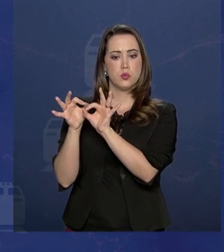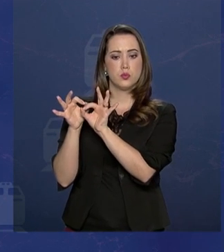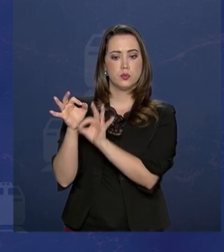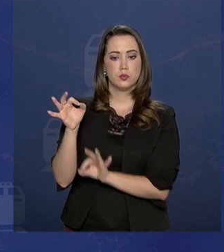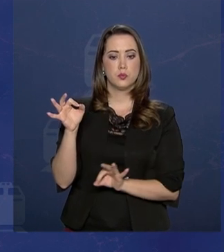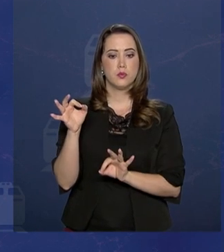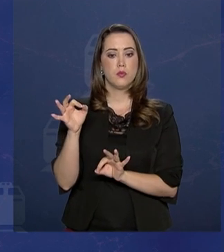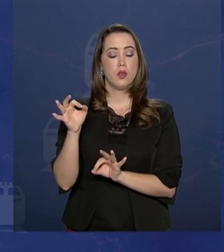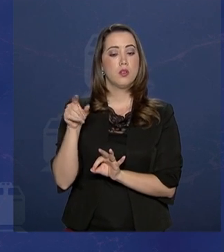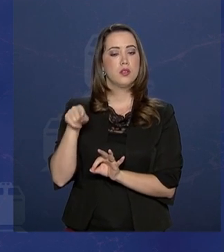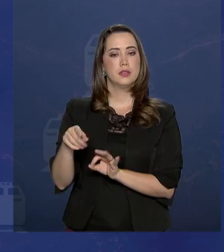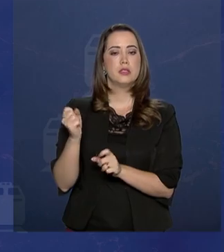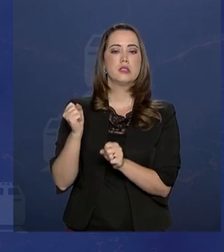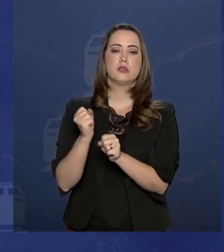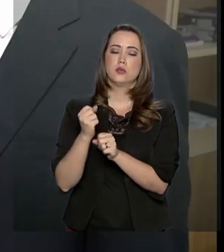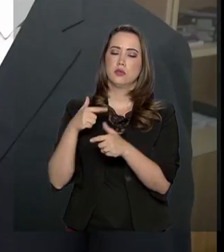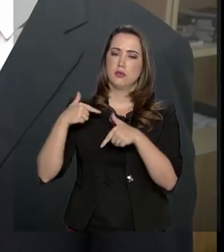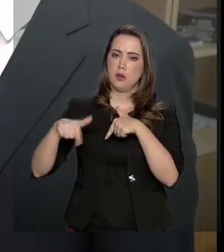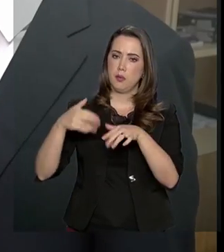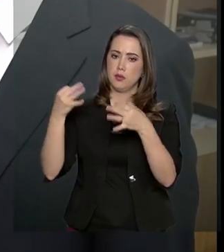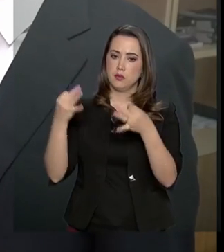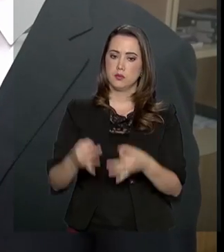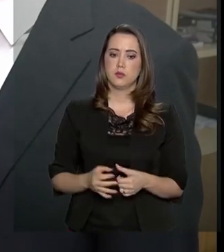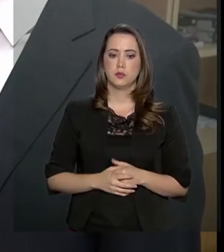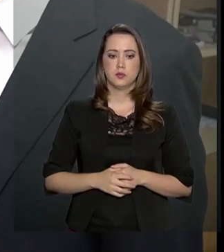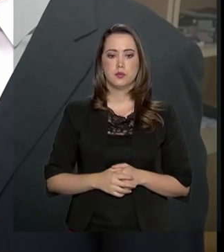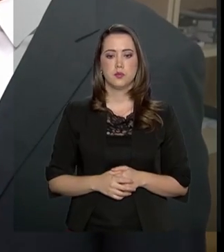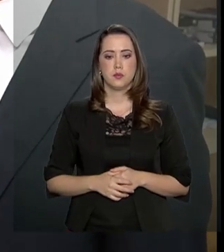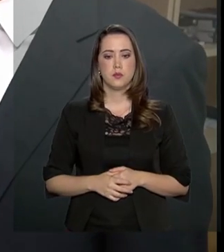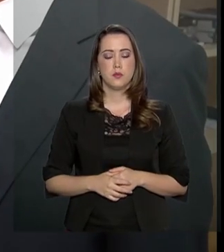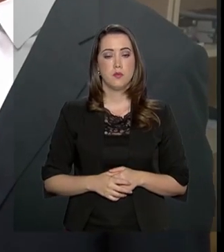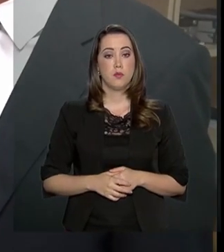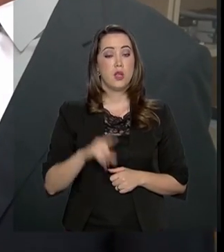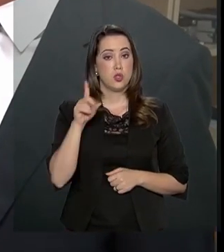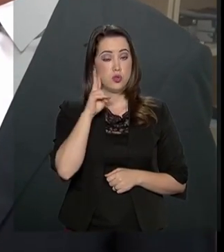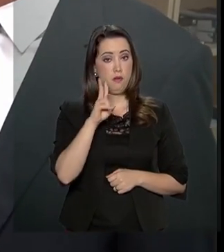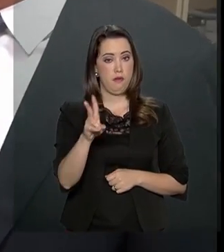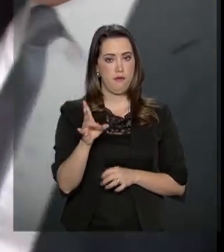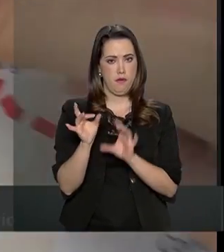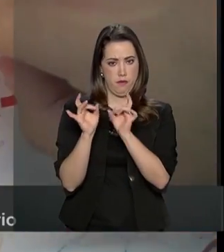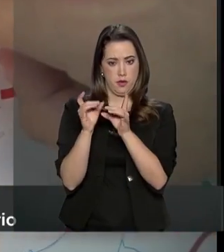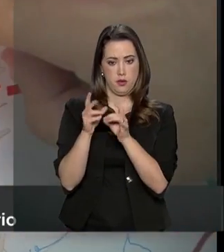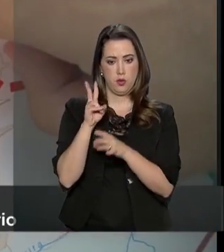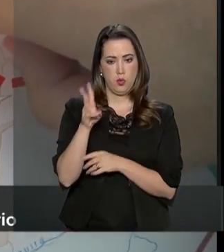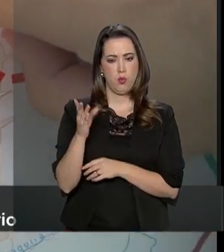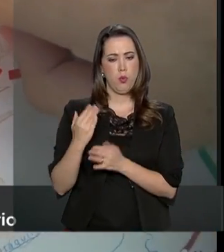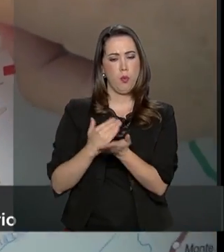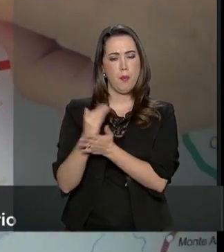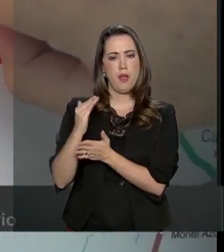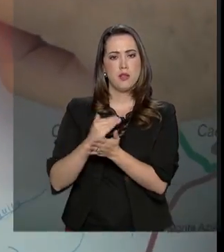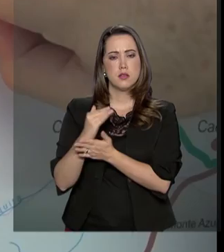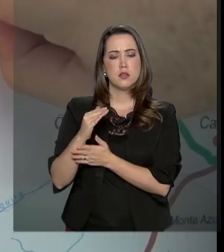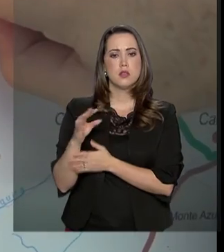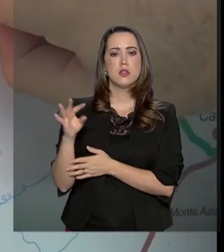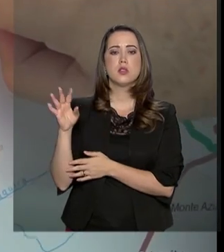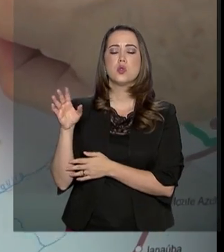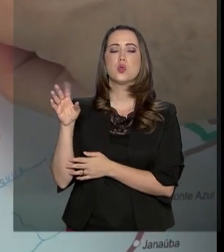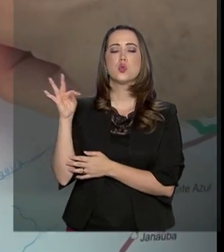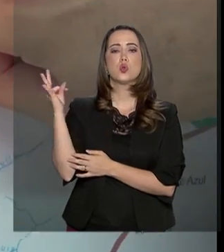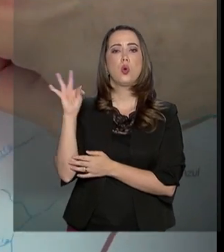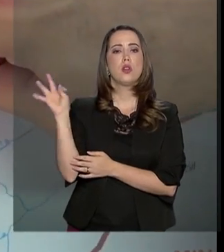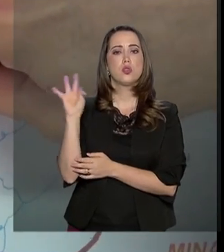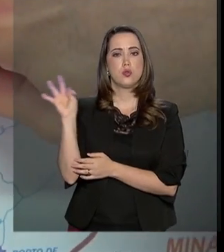em Tocantins, está em operação. O trecho a ser leiloado começa em Porto Nacional, na região de Palmas,